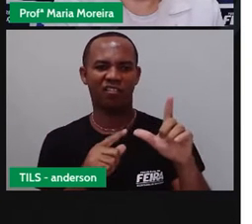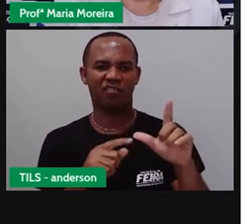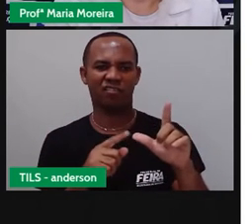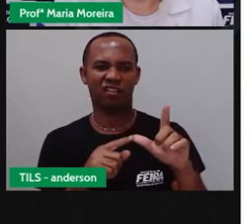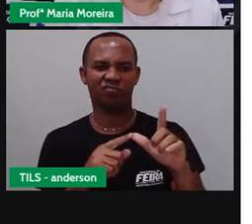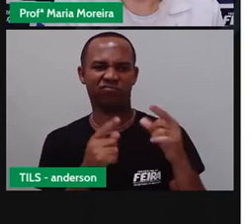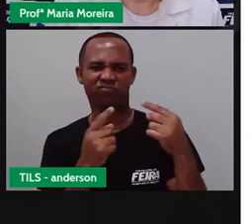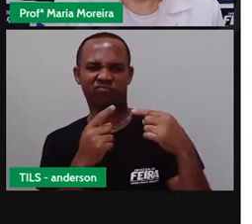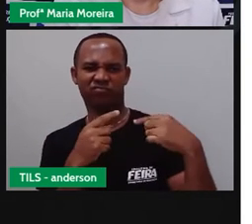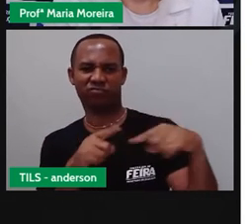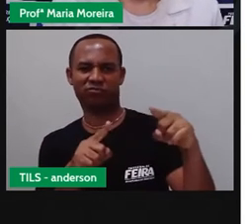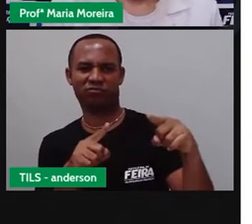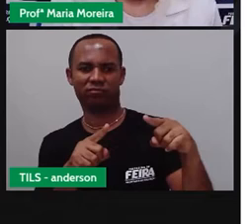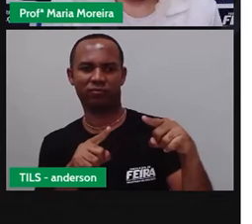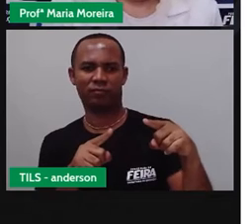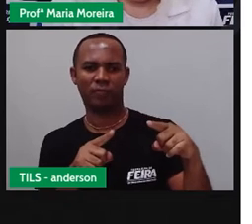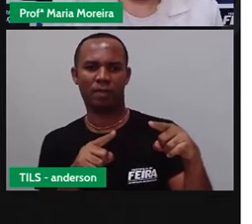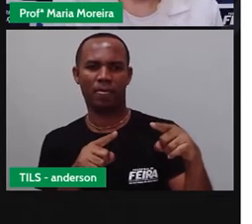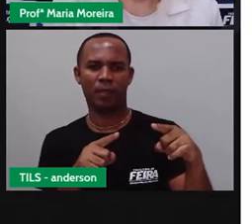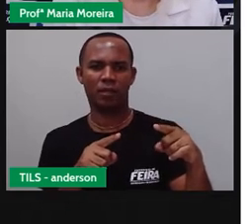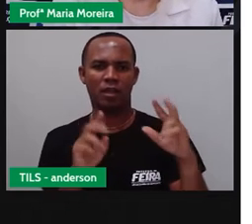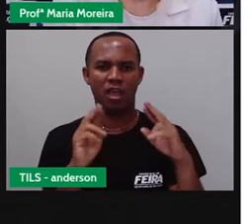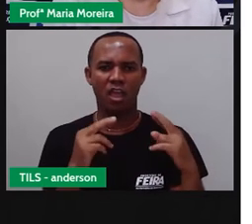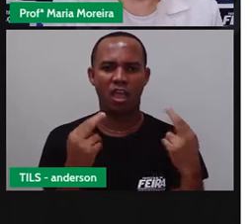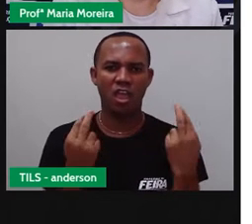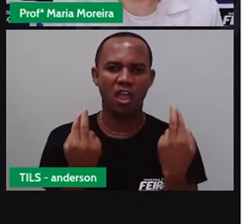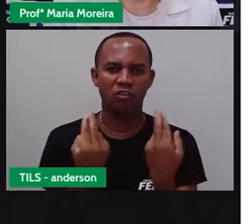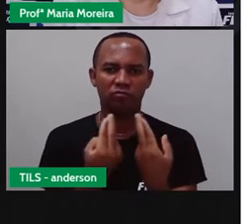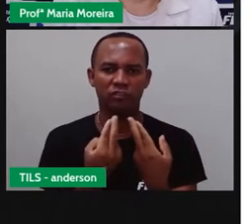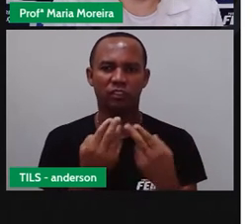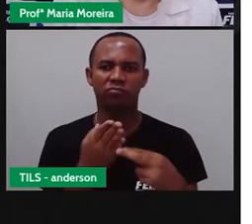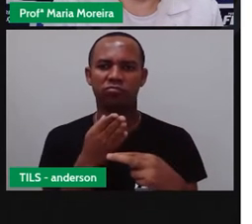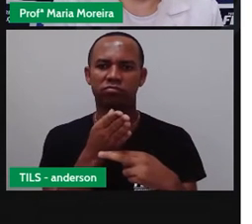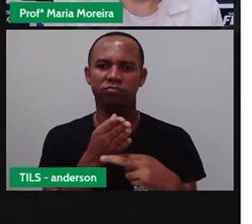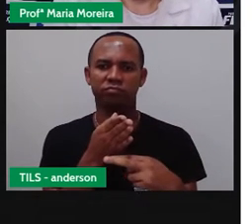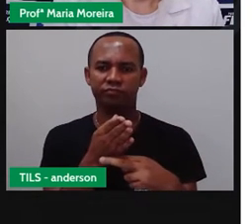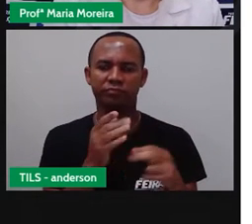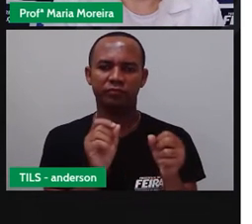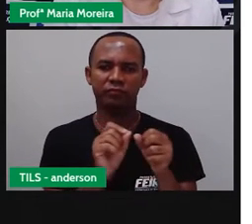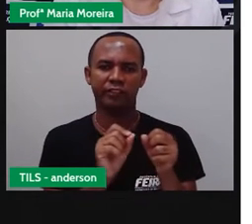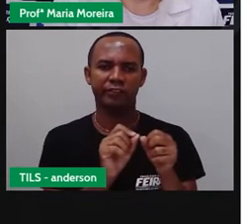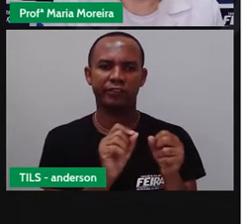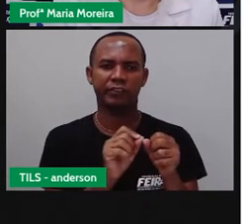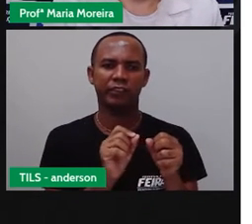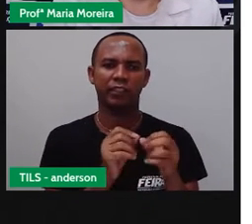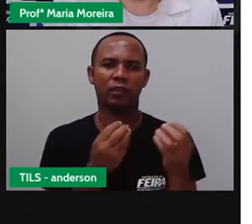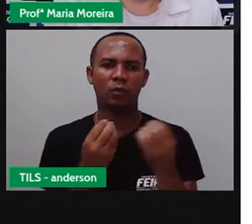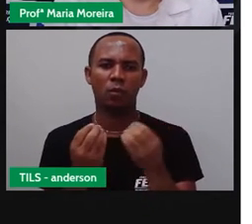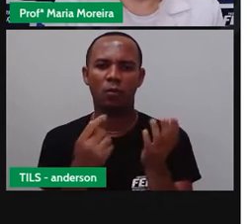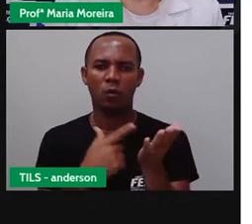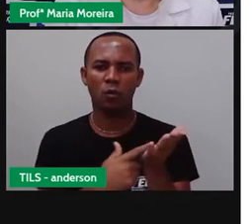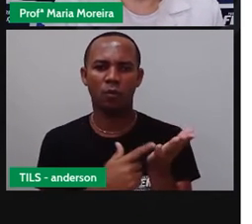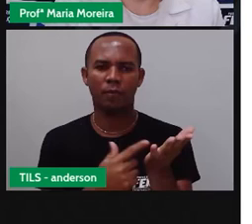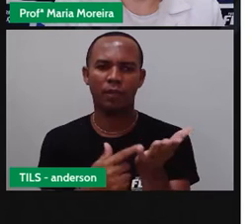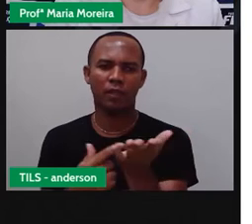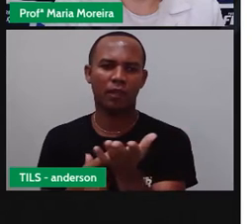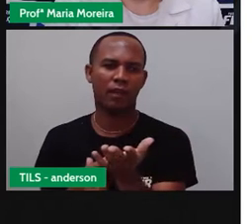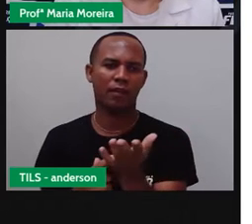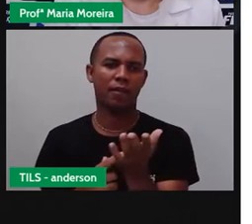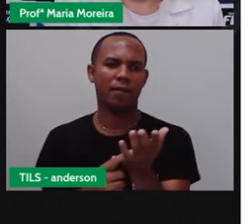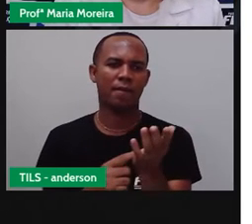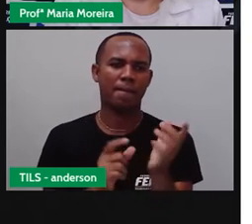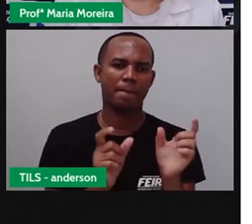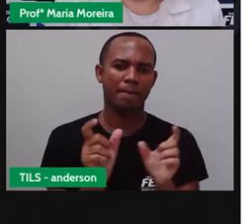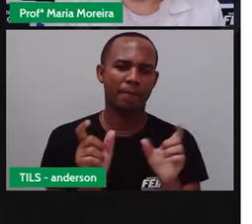rebelar. Durante as reuniões que frequentemente faziam para se culminarem e formarem palavras,